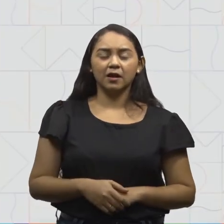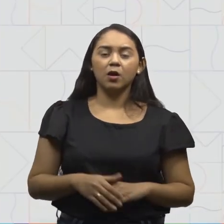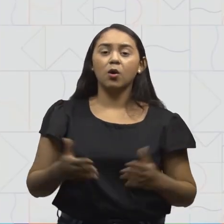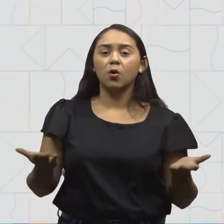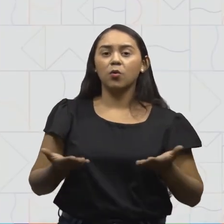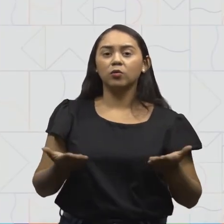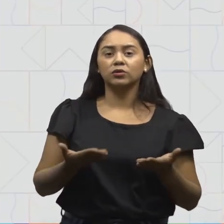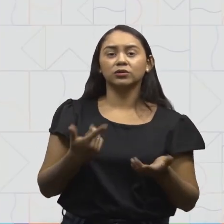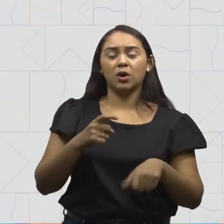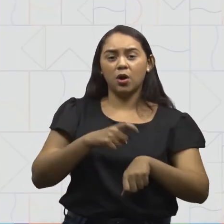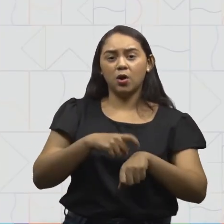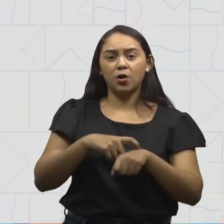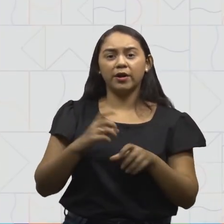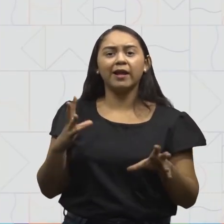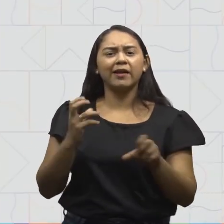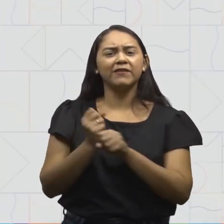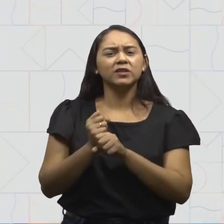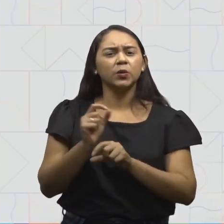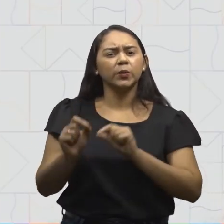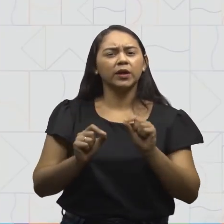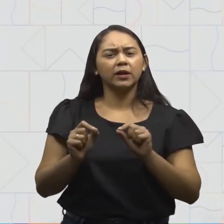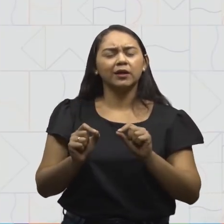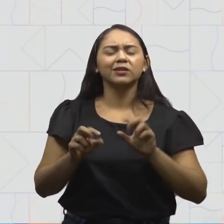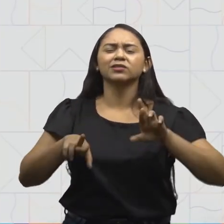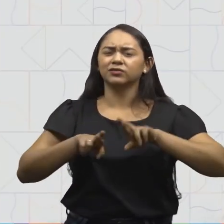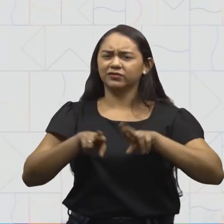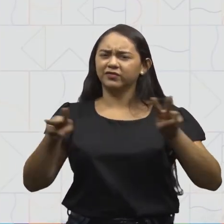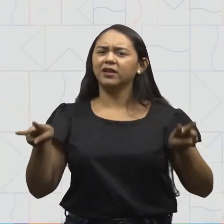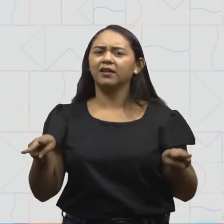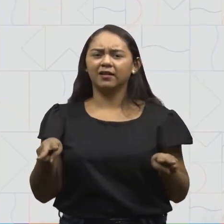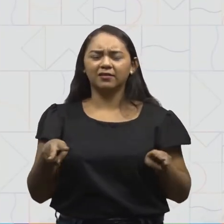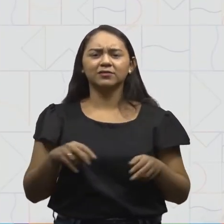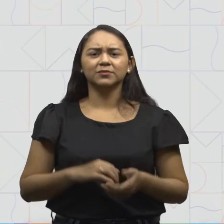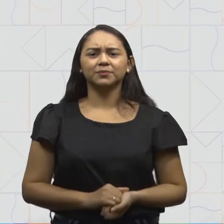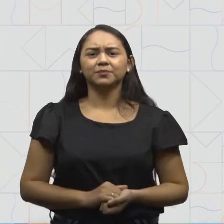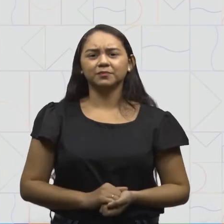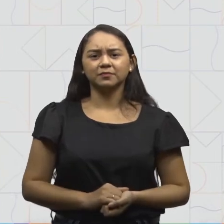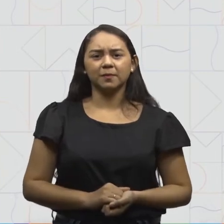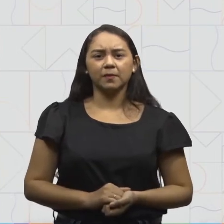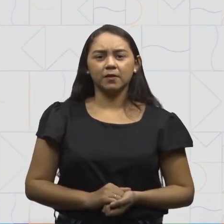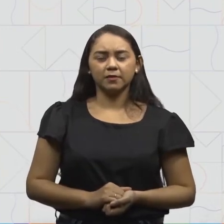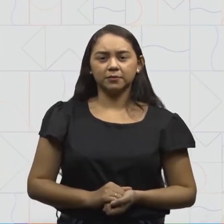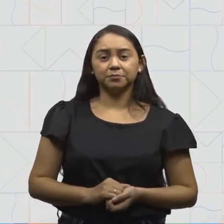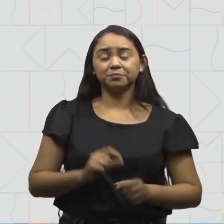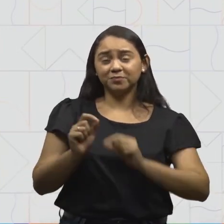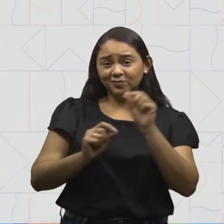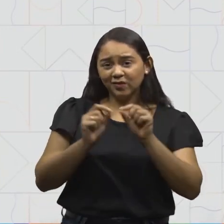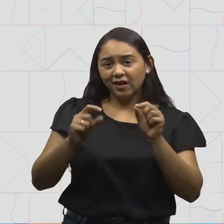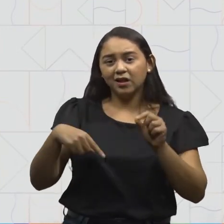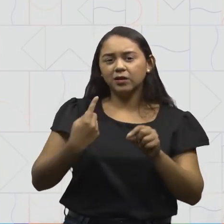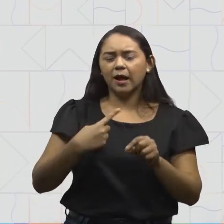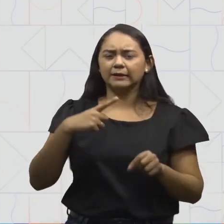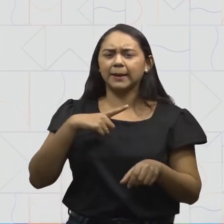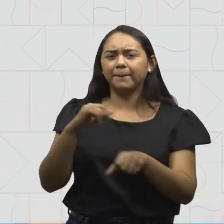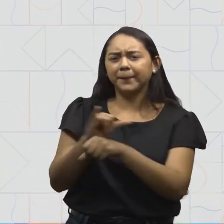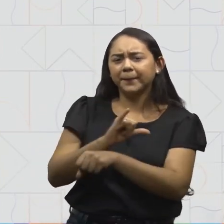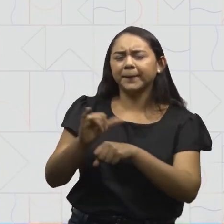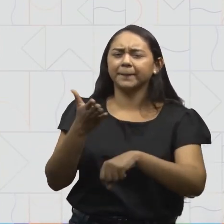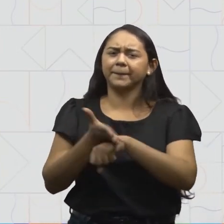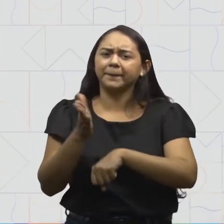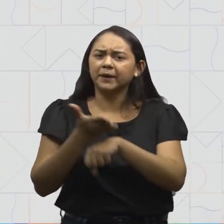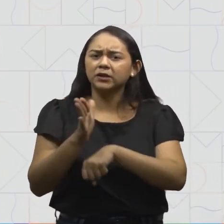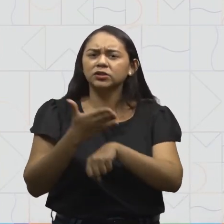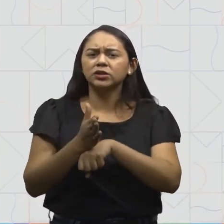Hoje, a nossa hora da revisão será de maneira diferente. Onde nós vamos